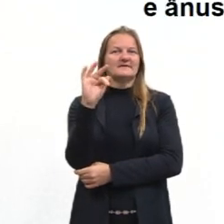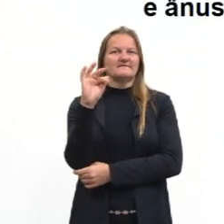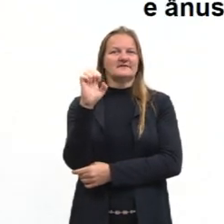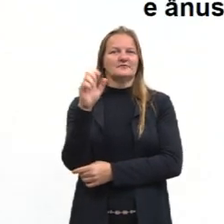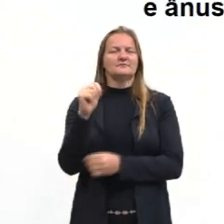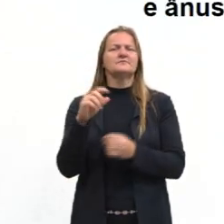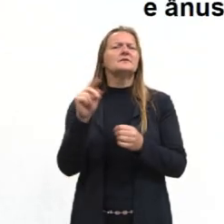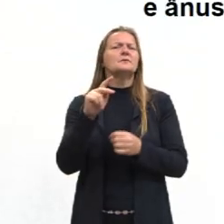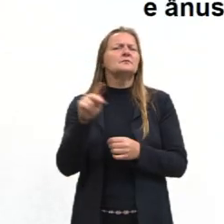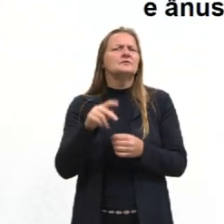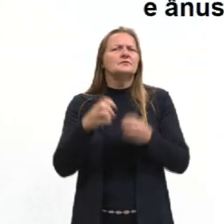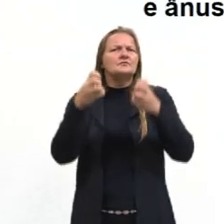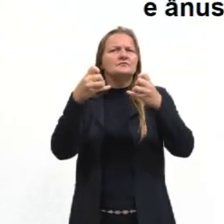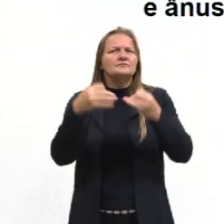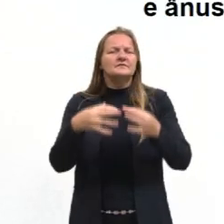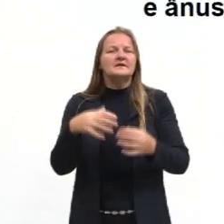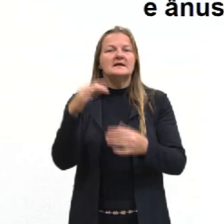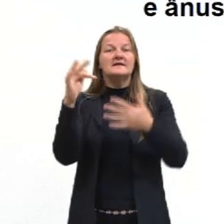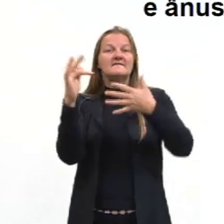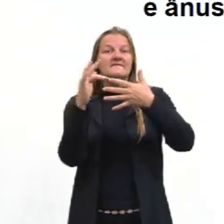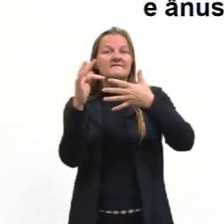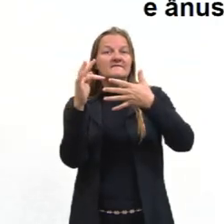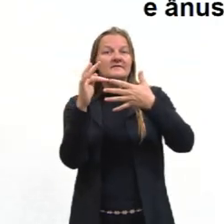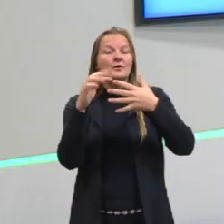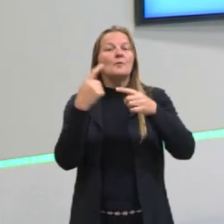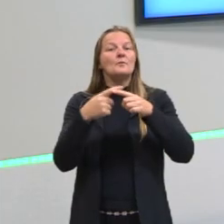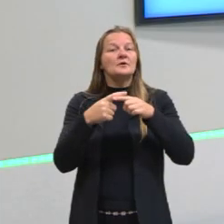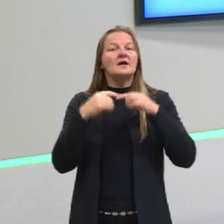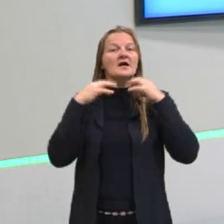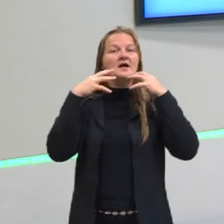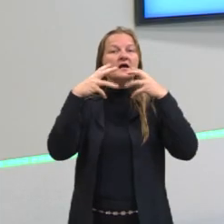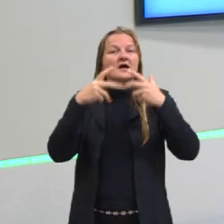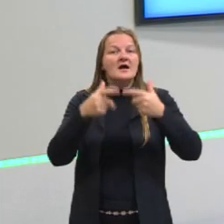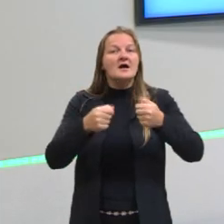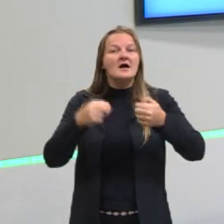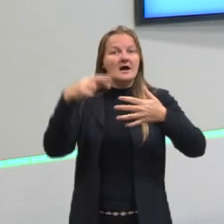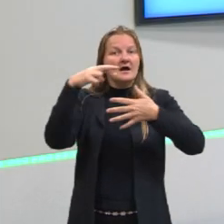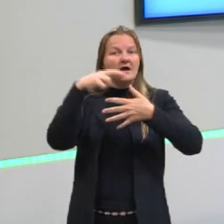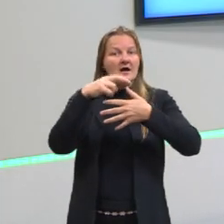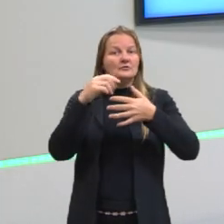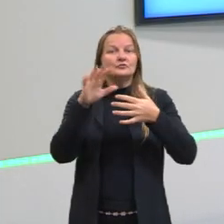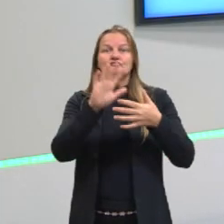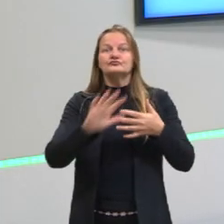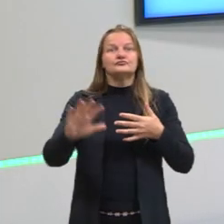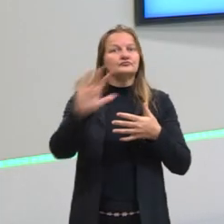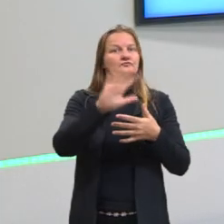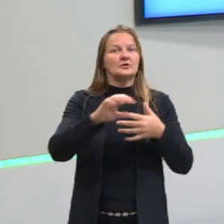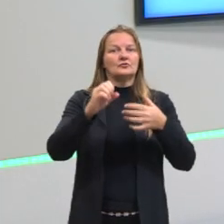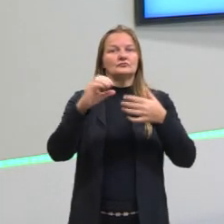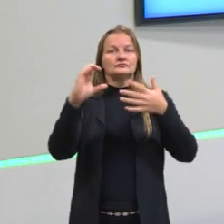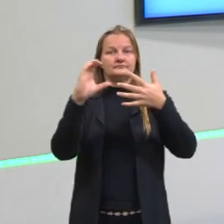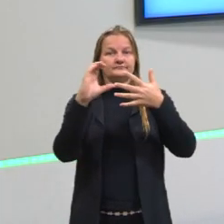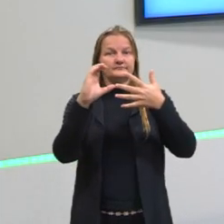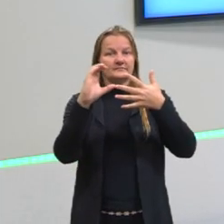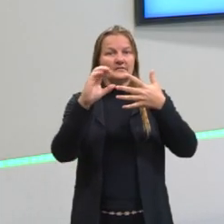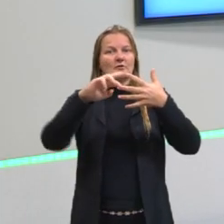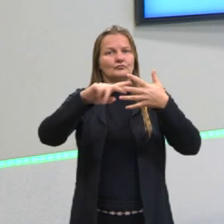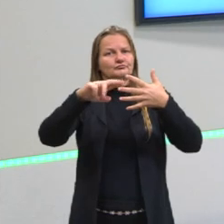Professora, por que você está falando em filos? Porque o reino animal, animalha, ele é classificado,